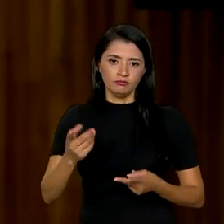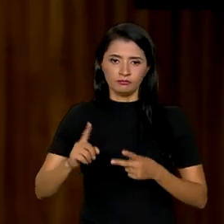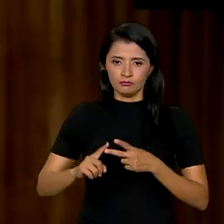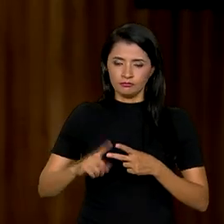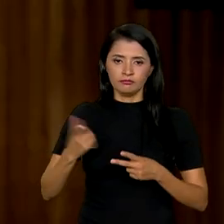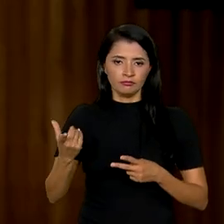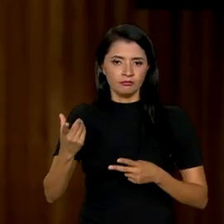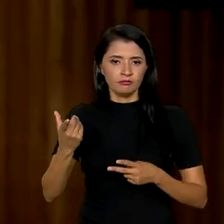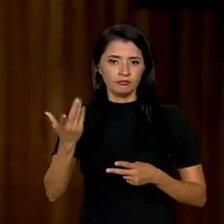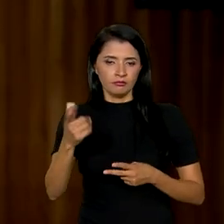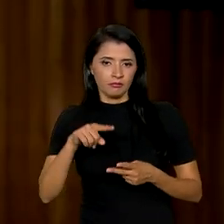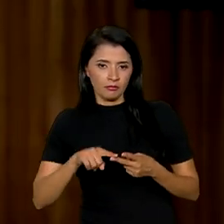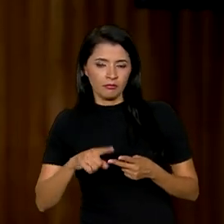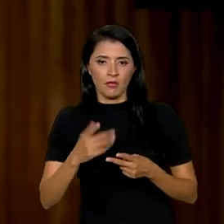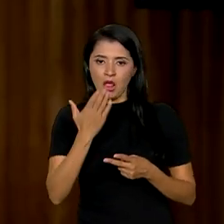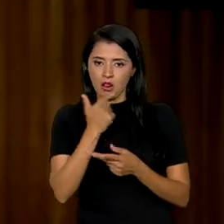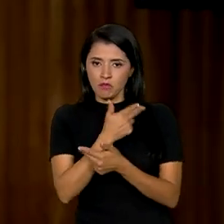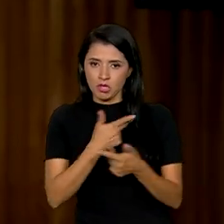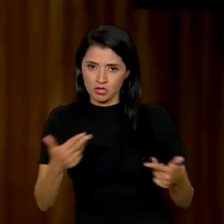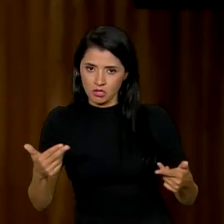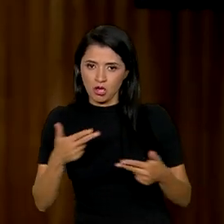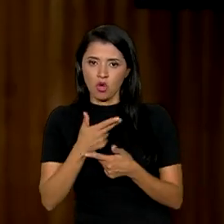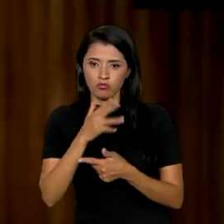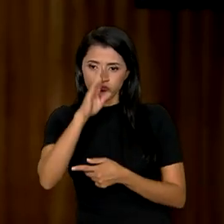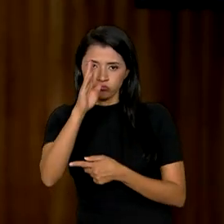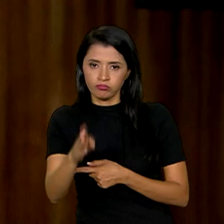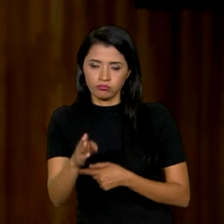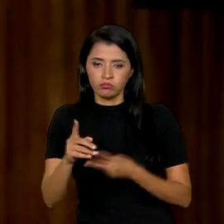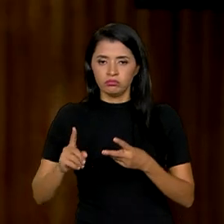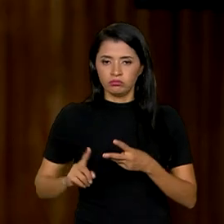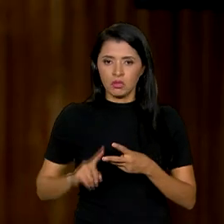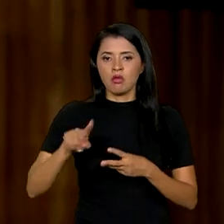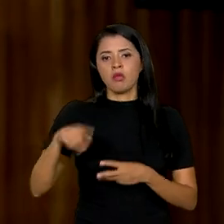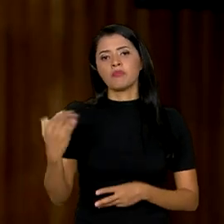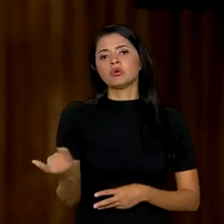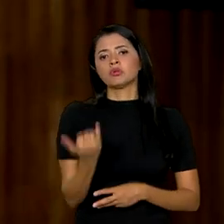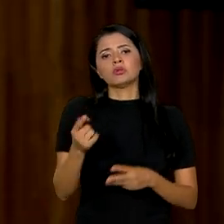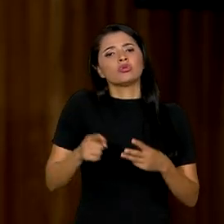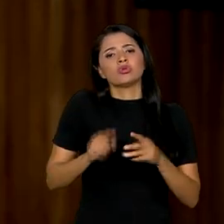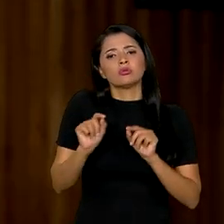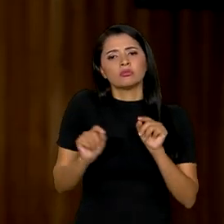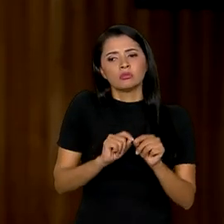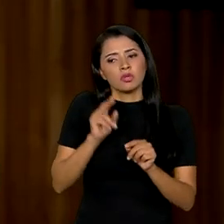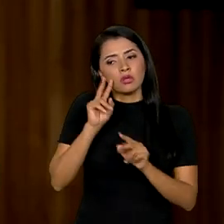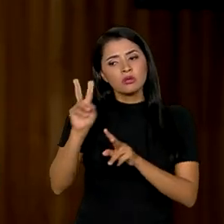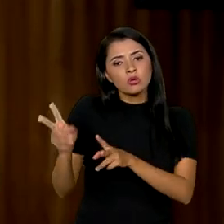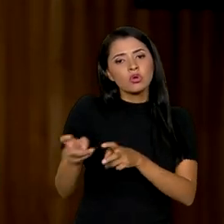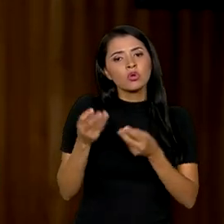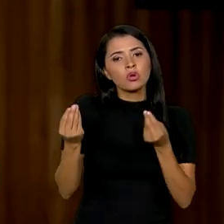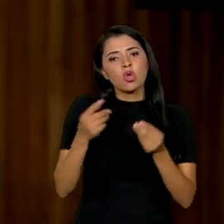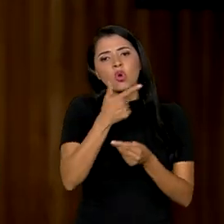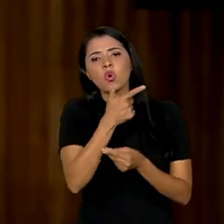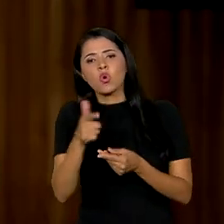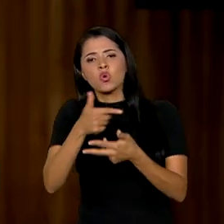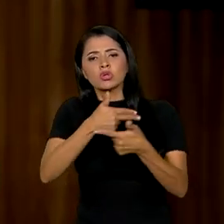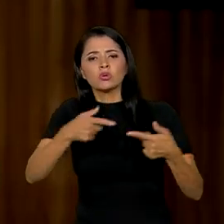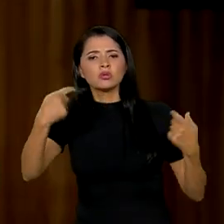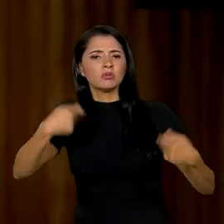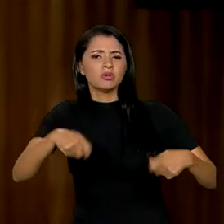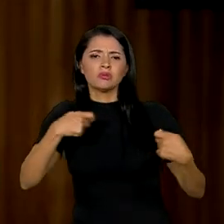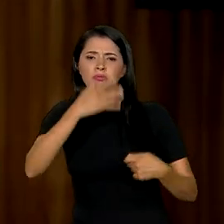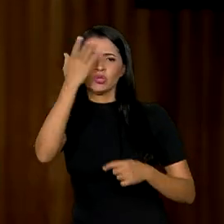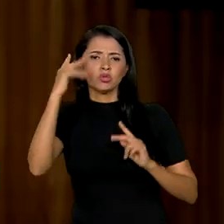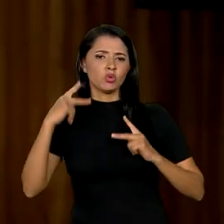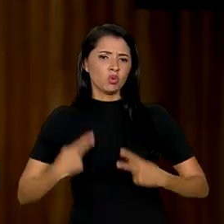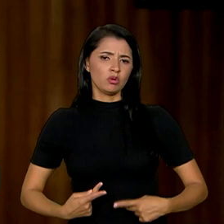de alimentação direta, é importante olhar outras necessidades do ser